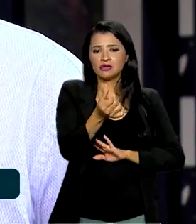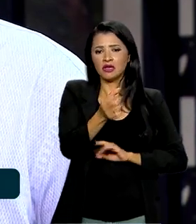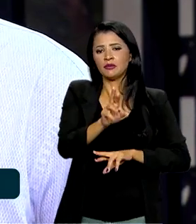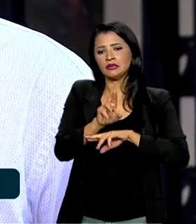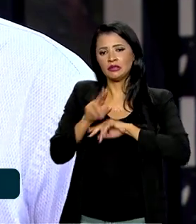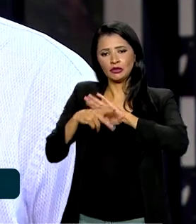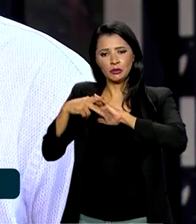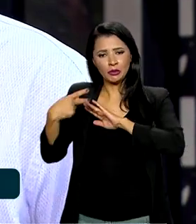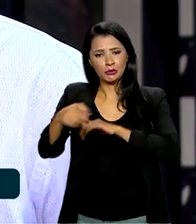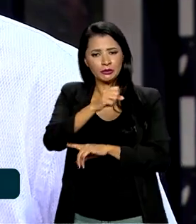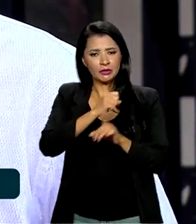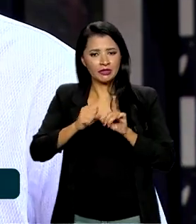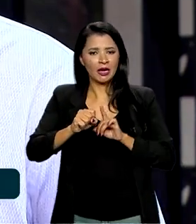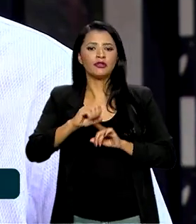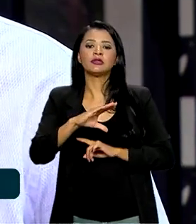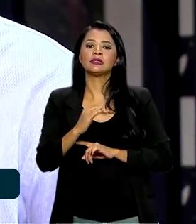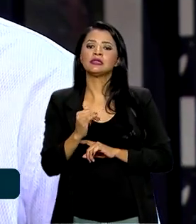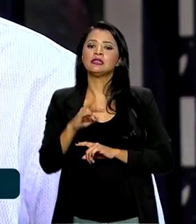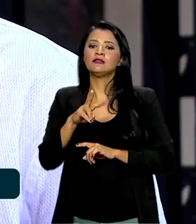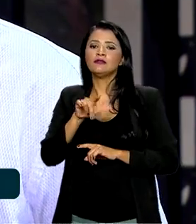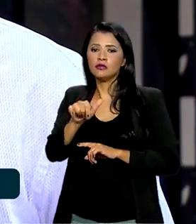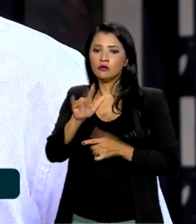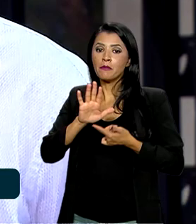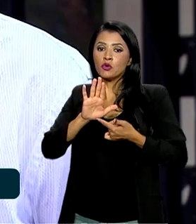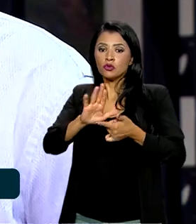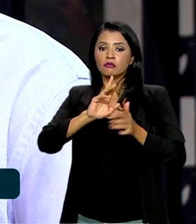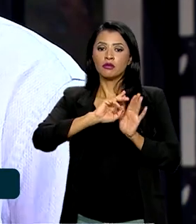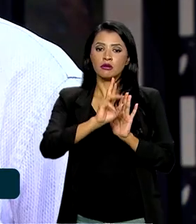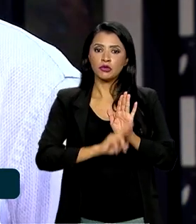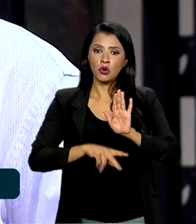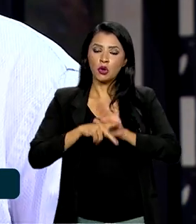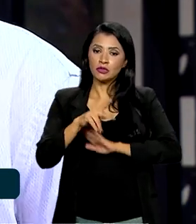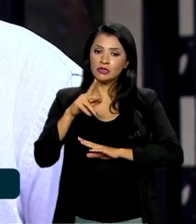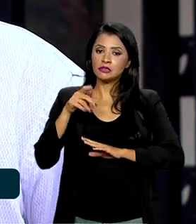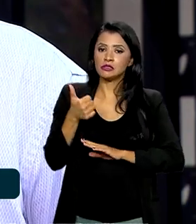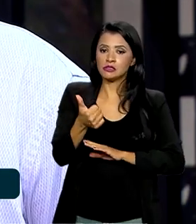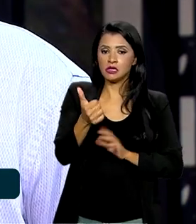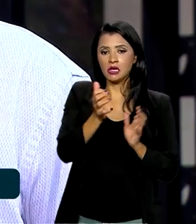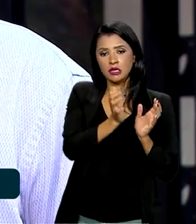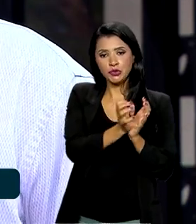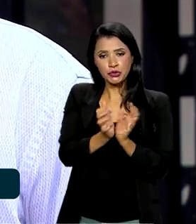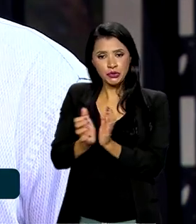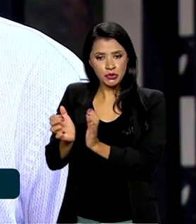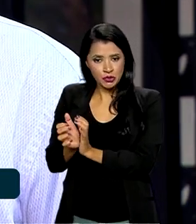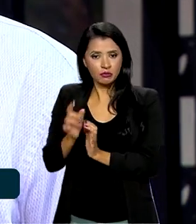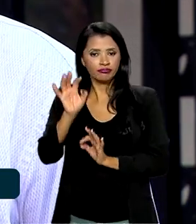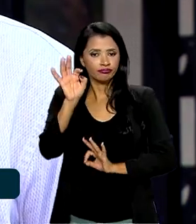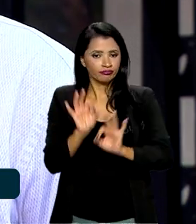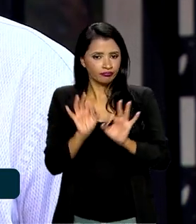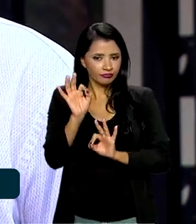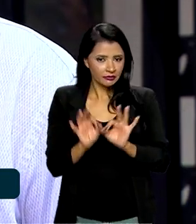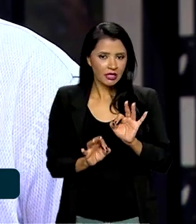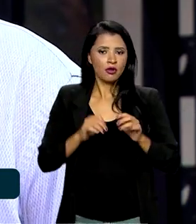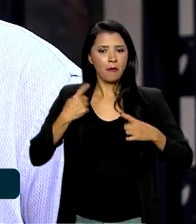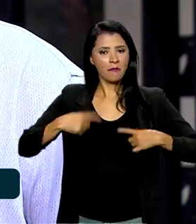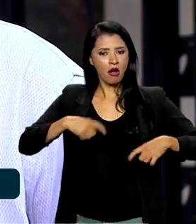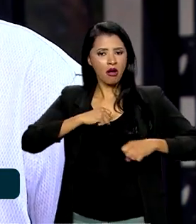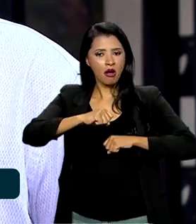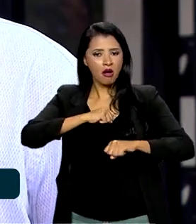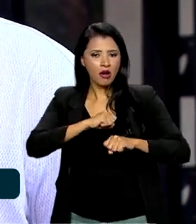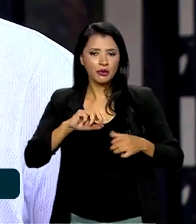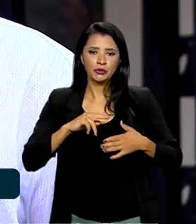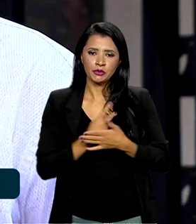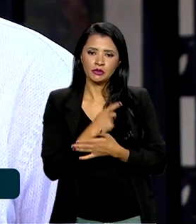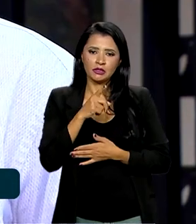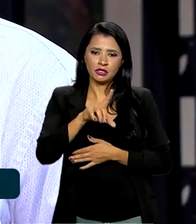sociedade civil organizada apresentaram os relatórios desses seis grupos que sistematizaram o debate que aconteceu